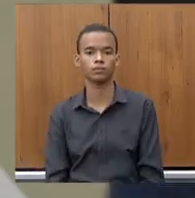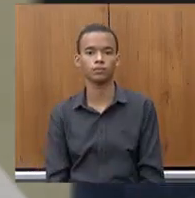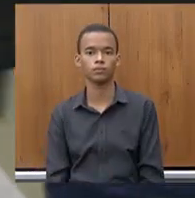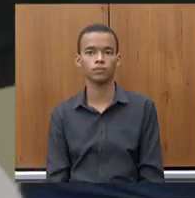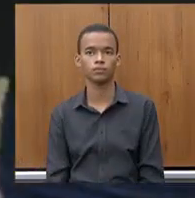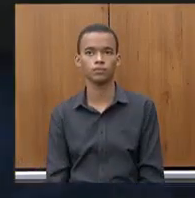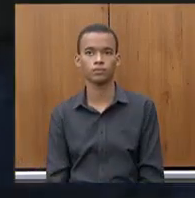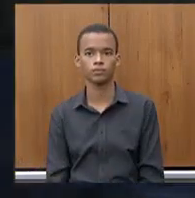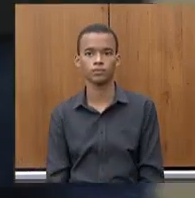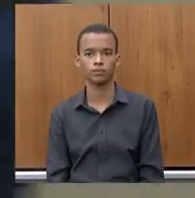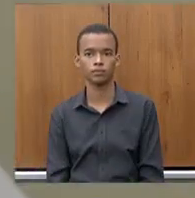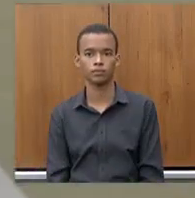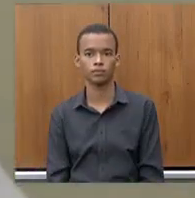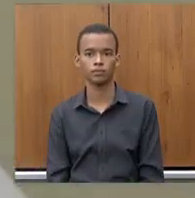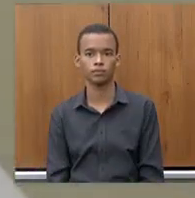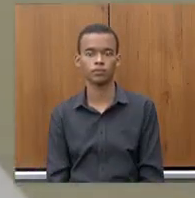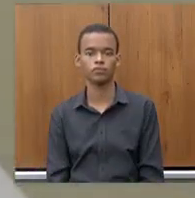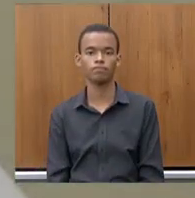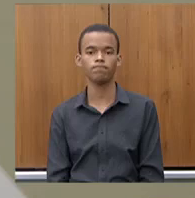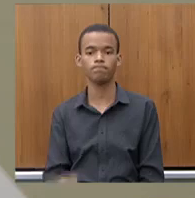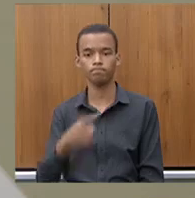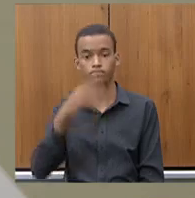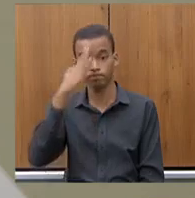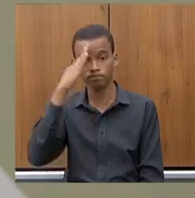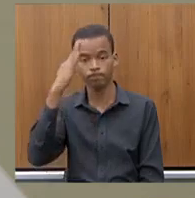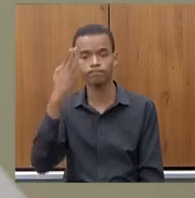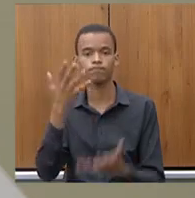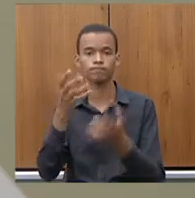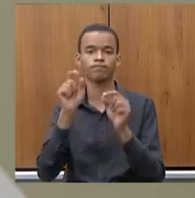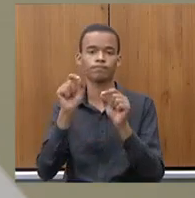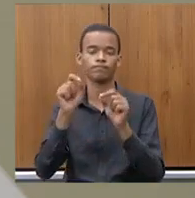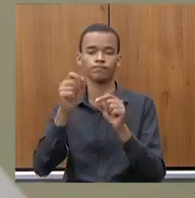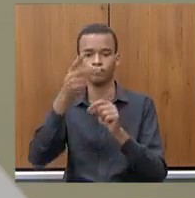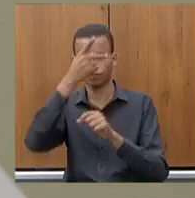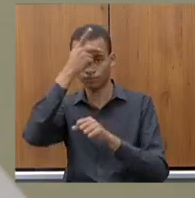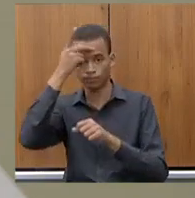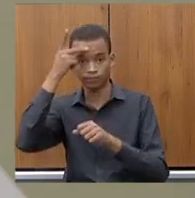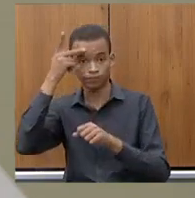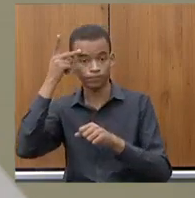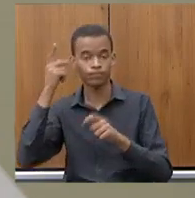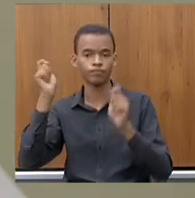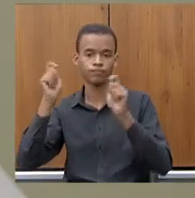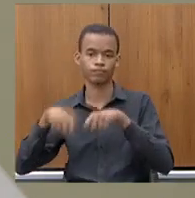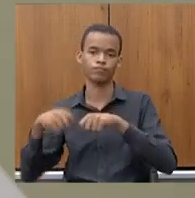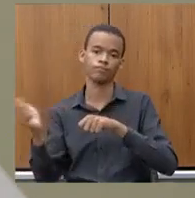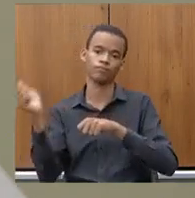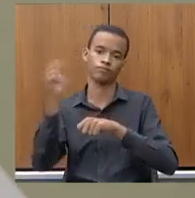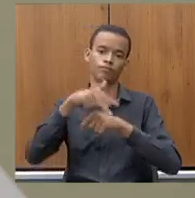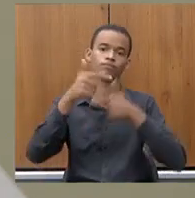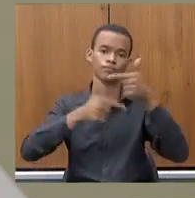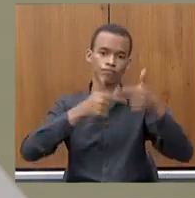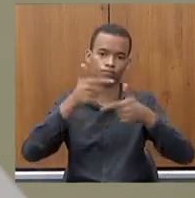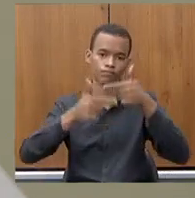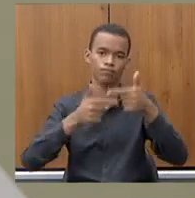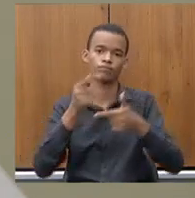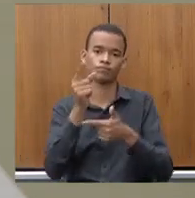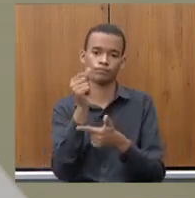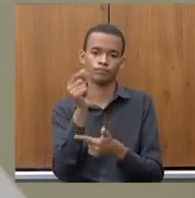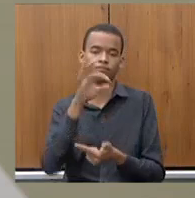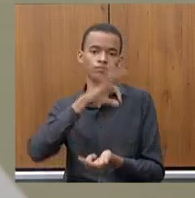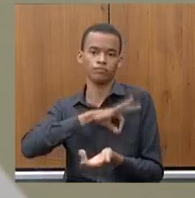é mais emprego e mais renda para o cidadão mineiro. Pode passar por favor?